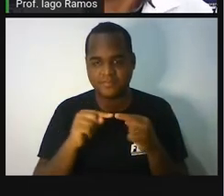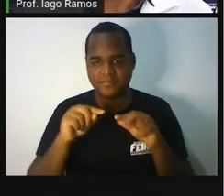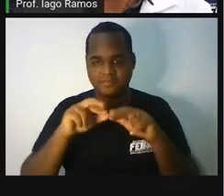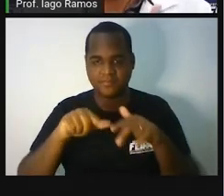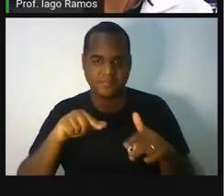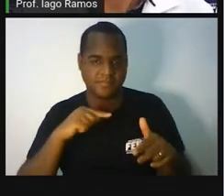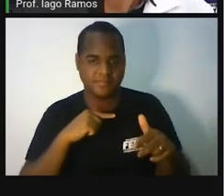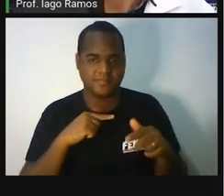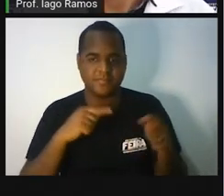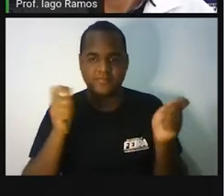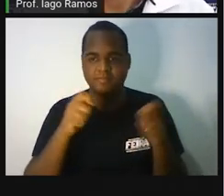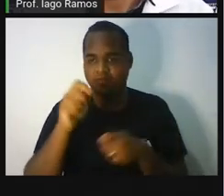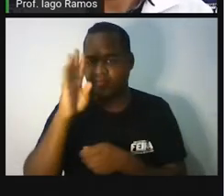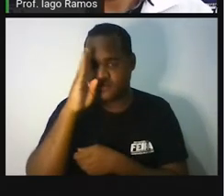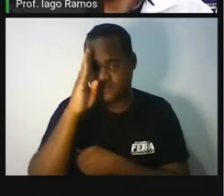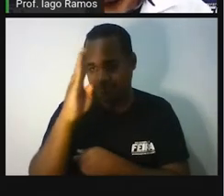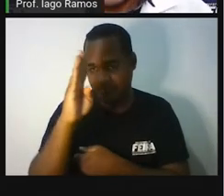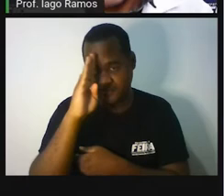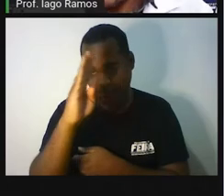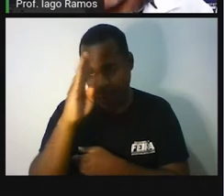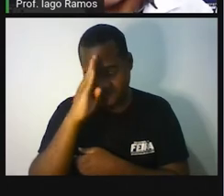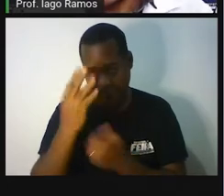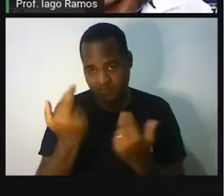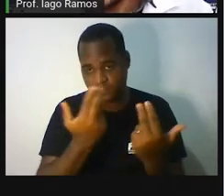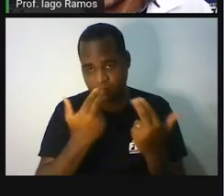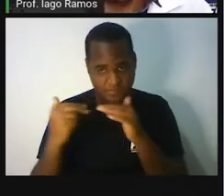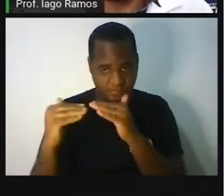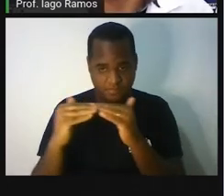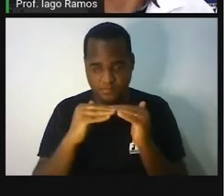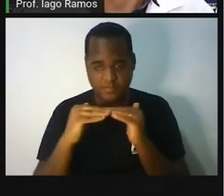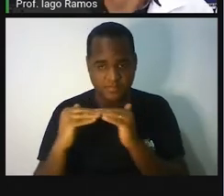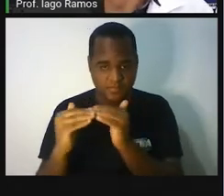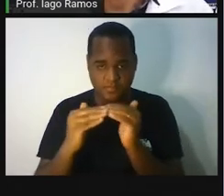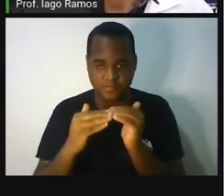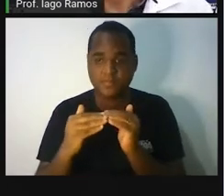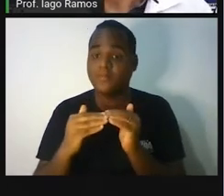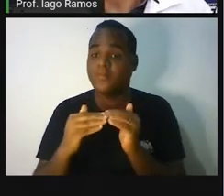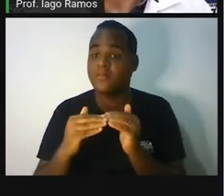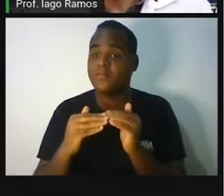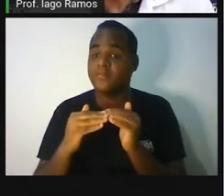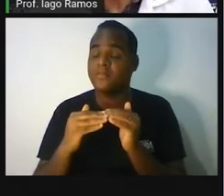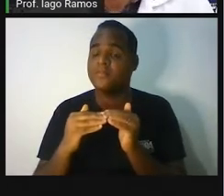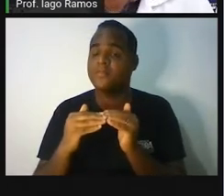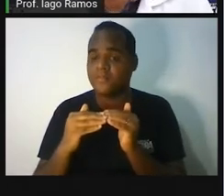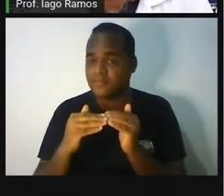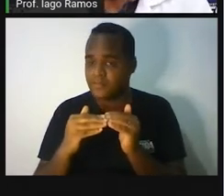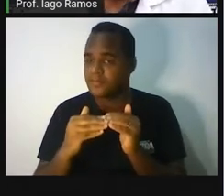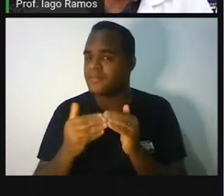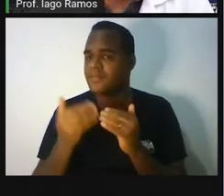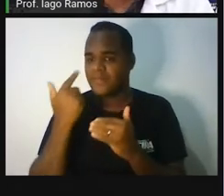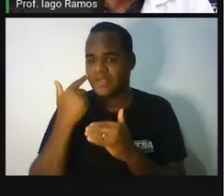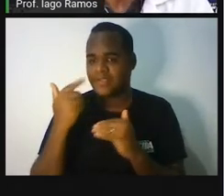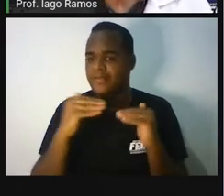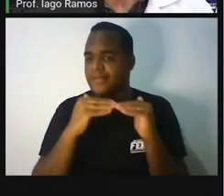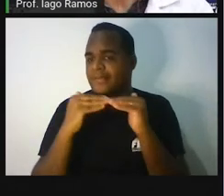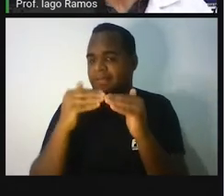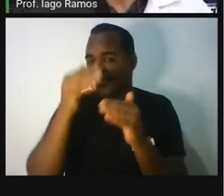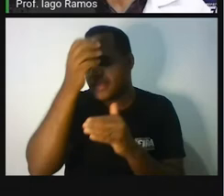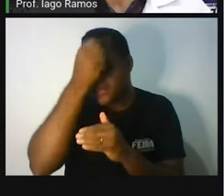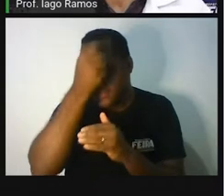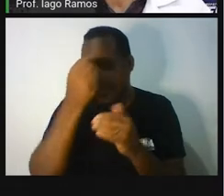princípio de igualdade matemática? Como é que essa balança, o que é que tem a ver, professor? Essa balança com aprender